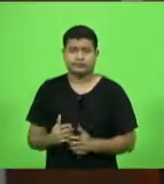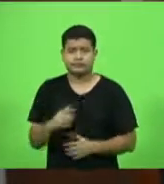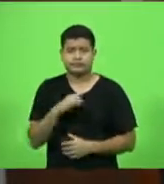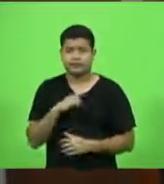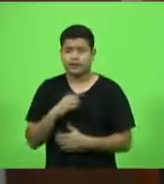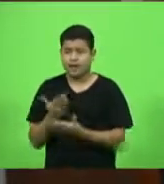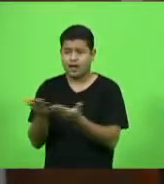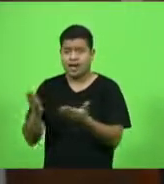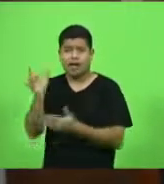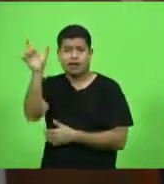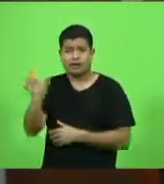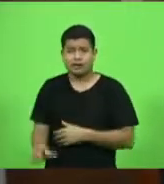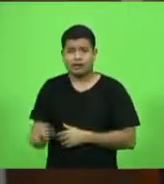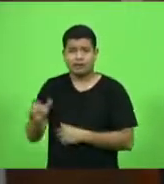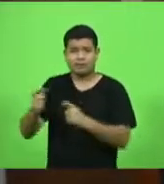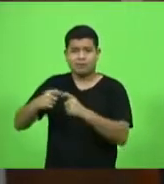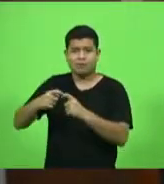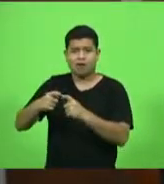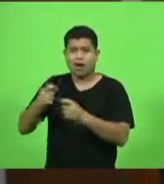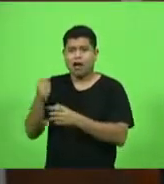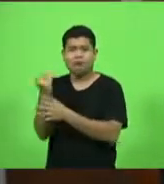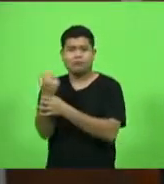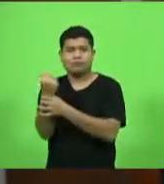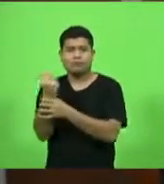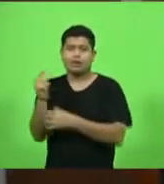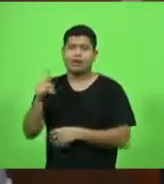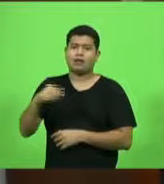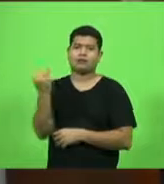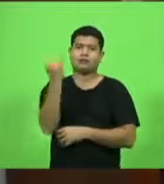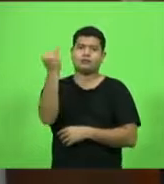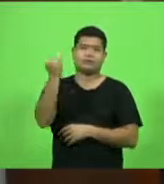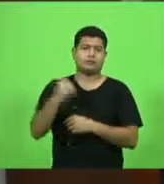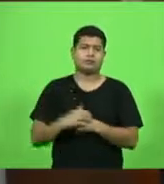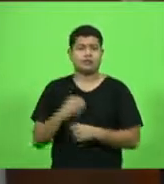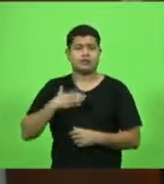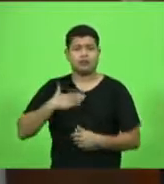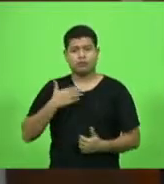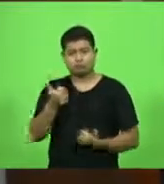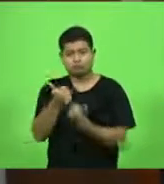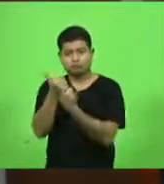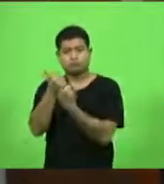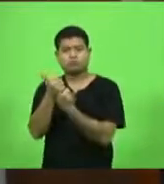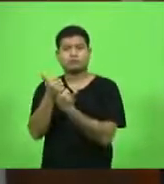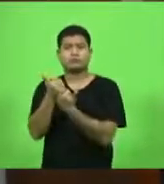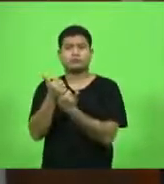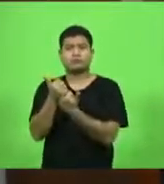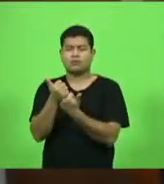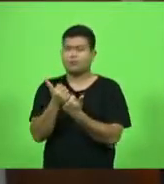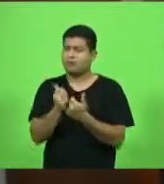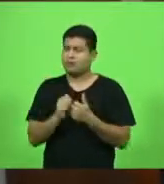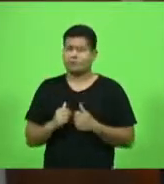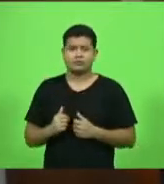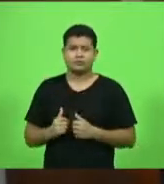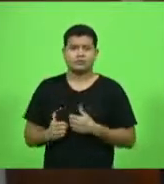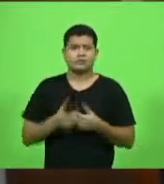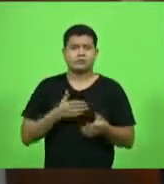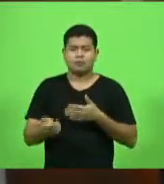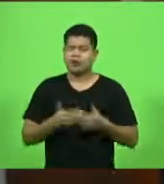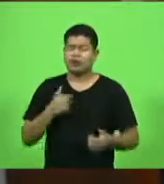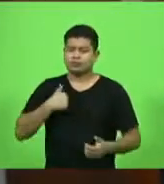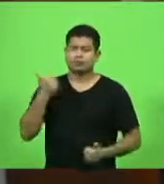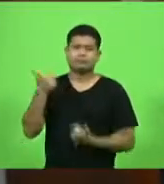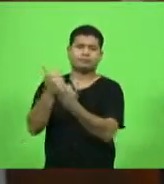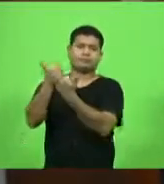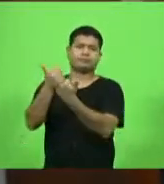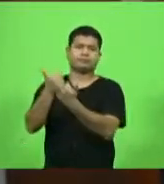tão importantes. Então, fica aqui o meu apoio irrestrito e coloquei a